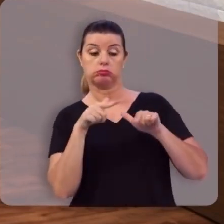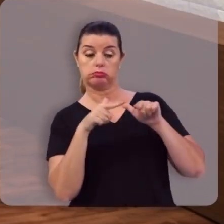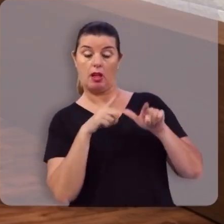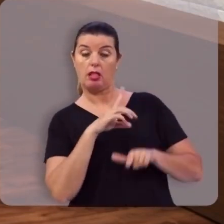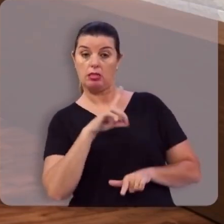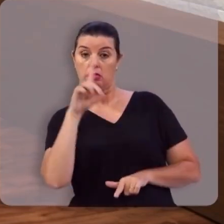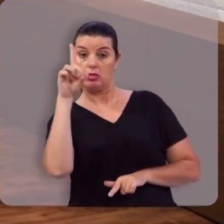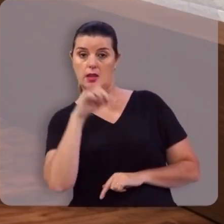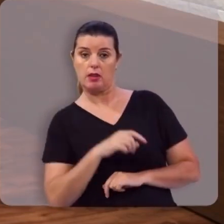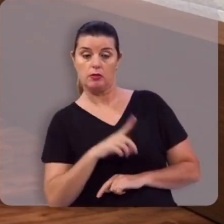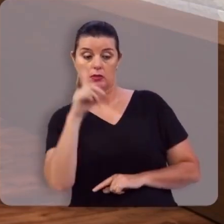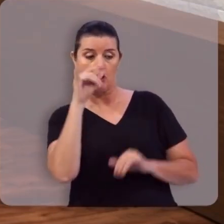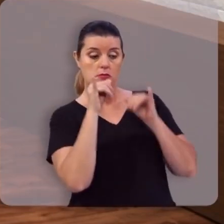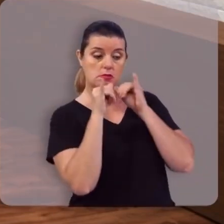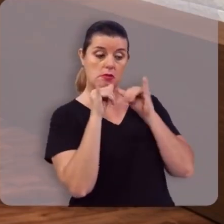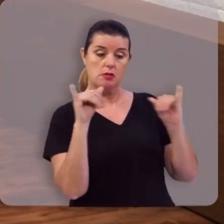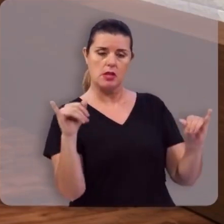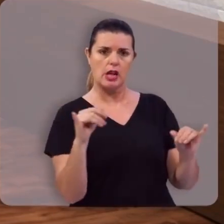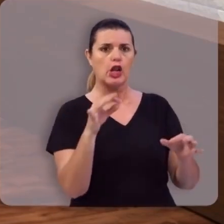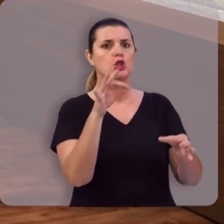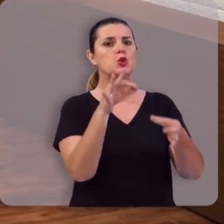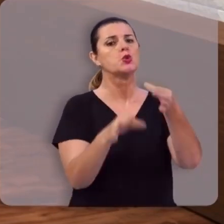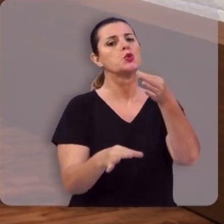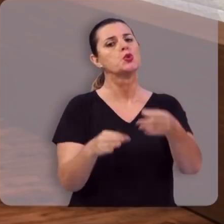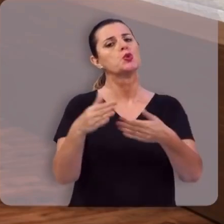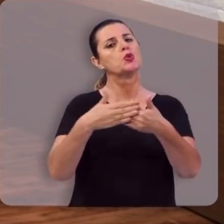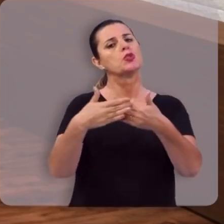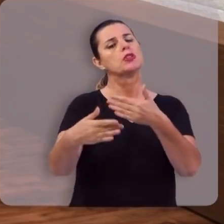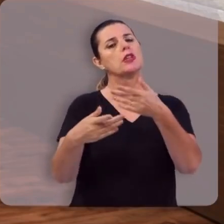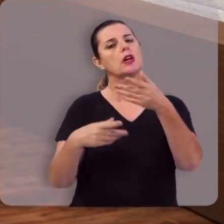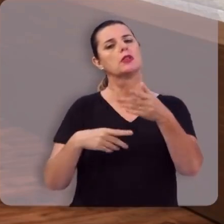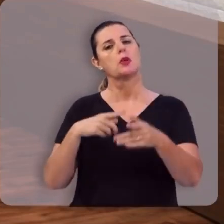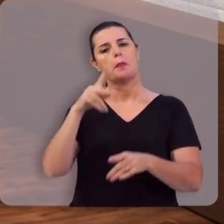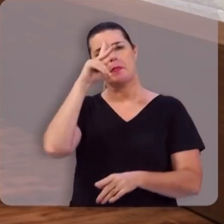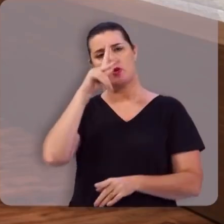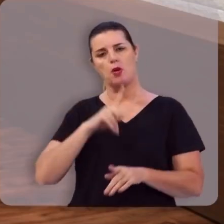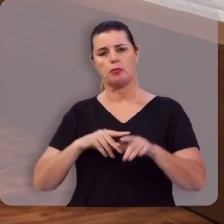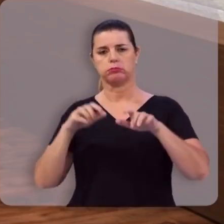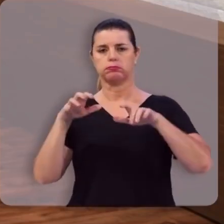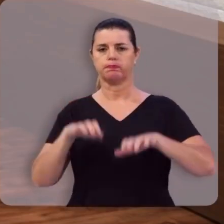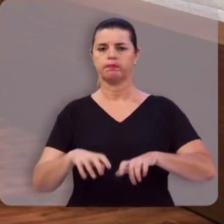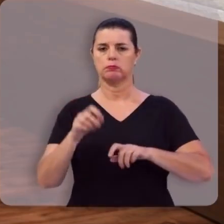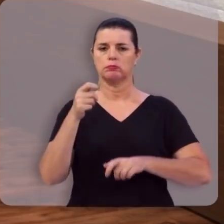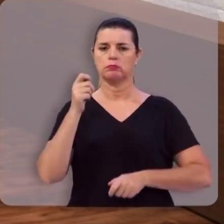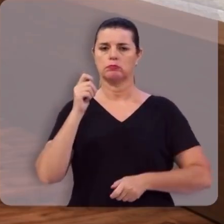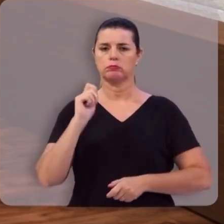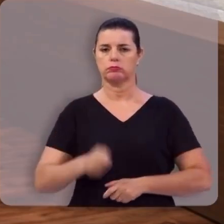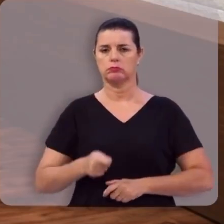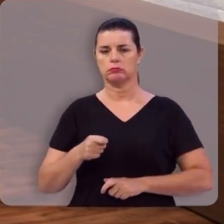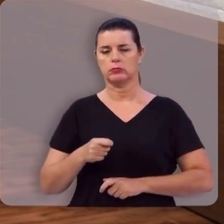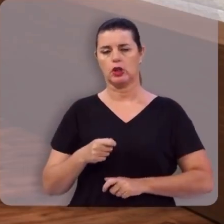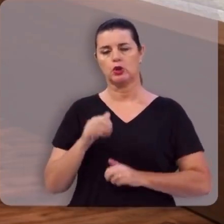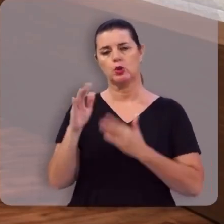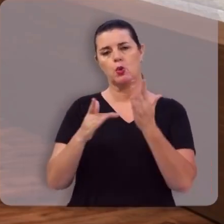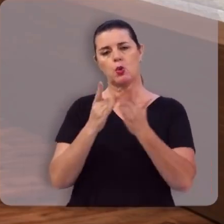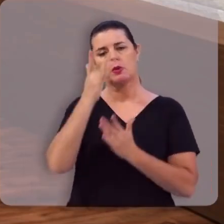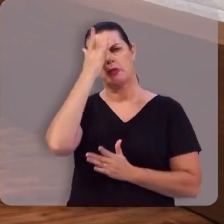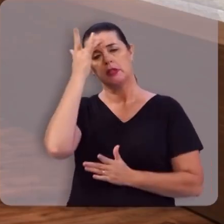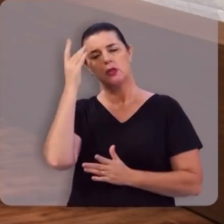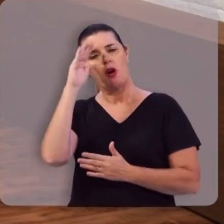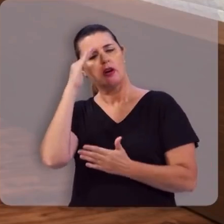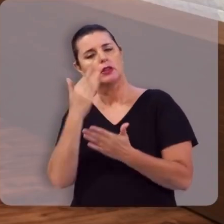onde Deus declara justo diante do seu tribunal, todo aquele que crê em Jesus.